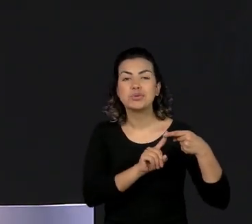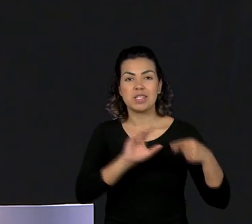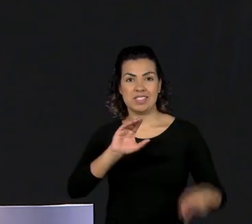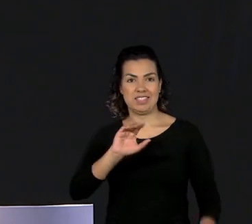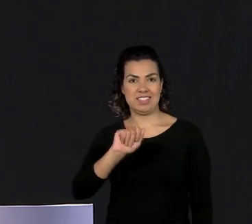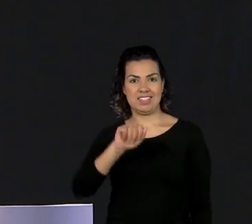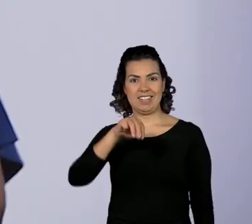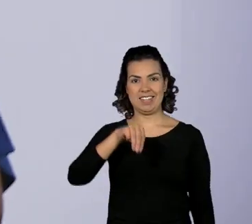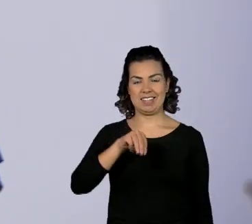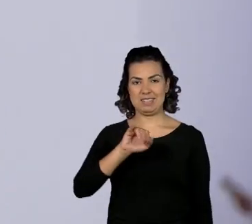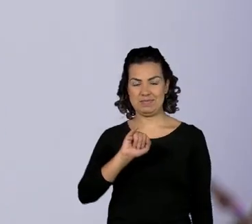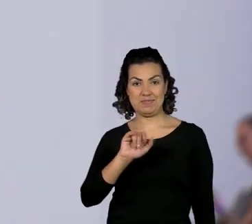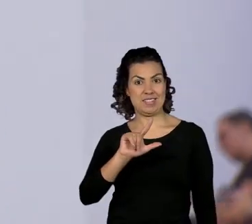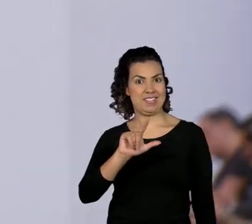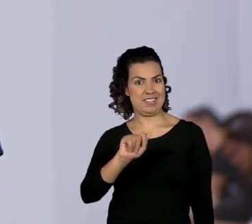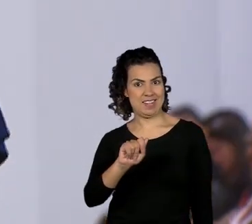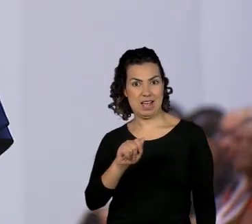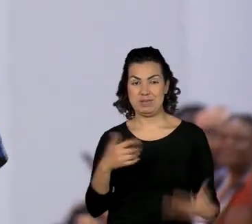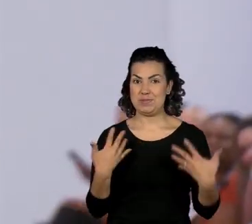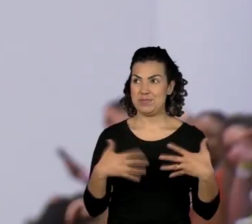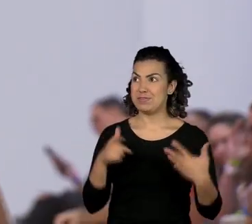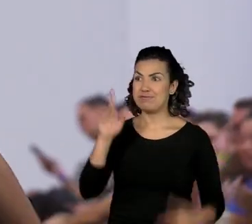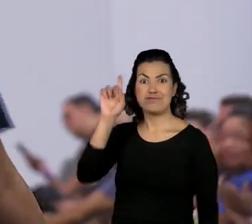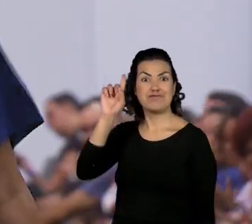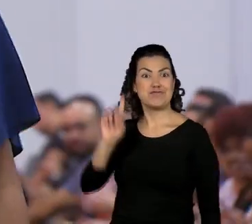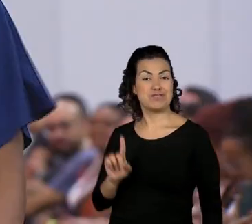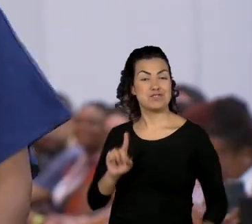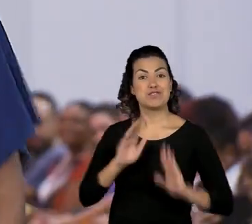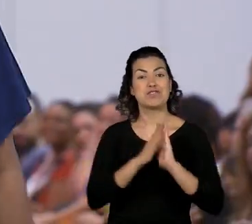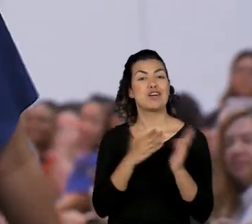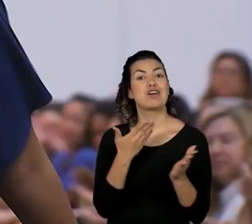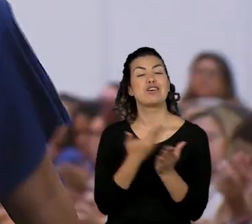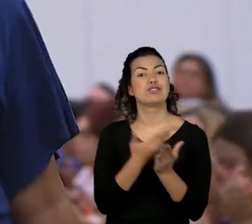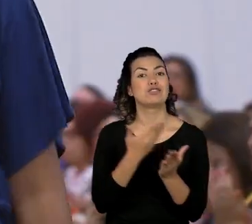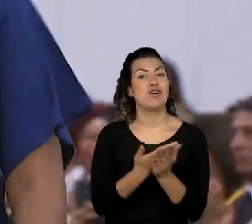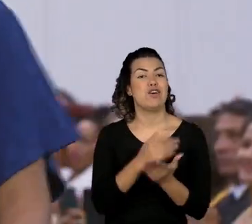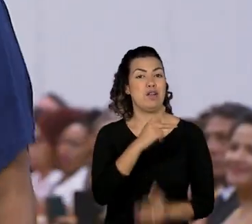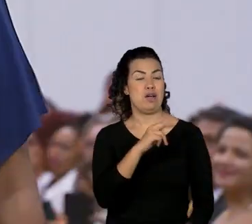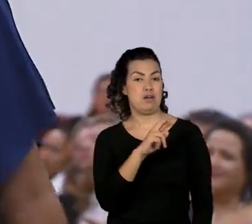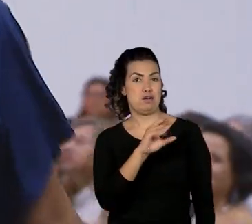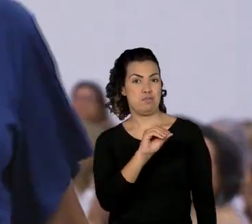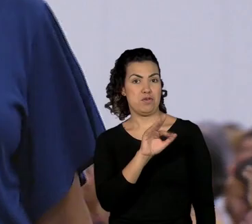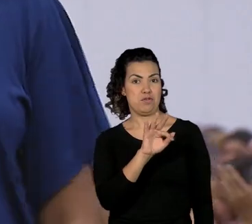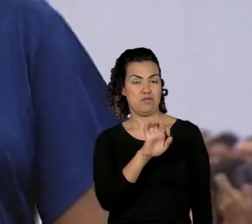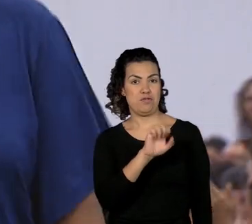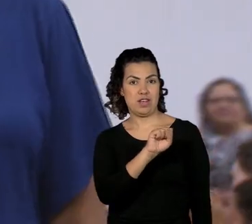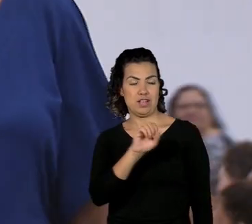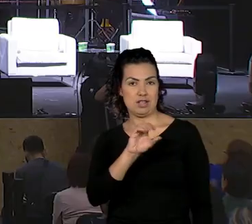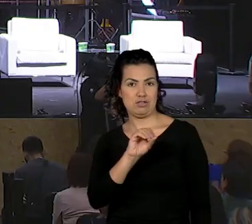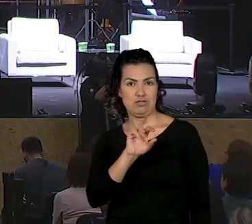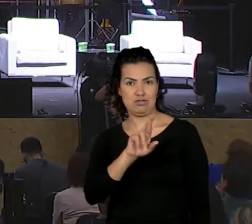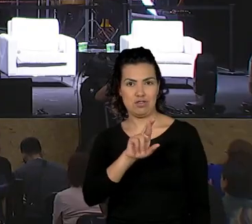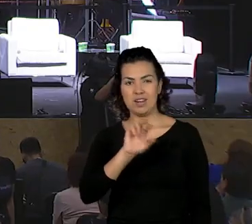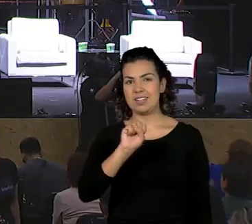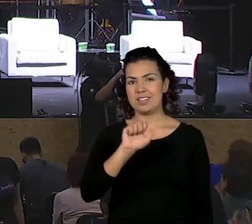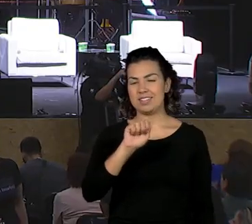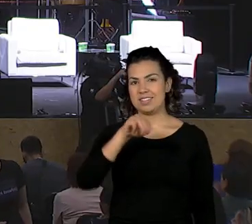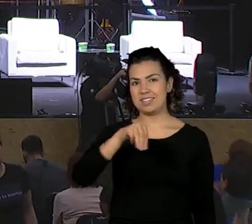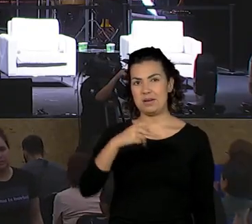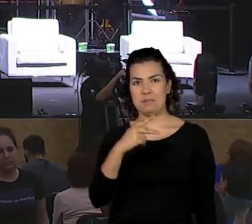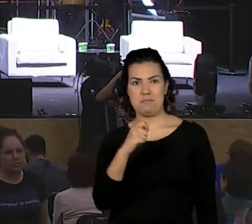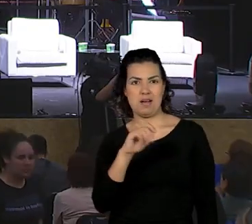Fonseca, diretora da EMEI, professor Edalzir Sampaio Lipporoni, da ADRED JT.